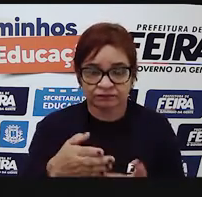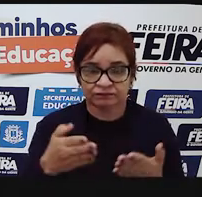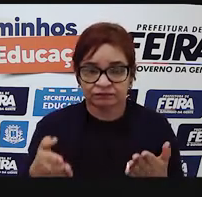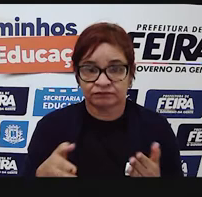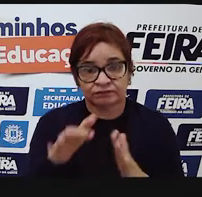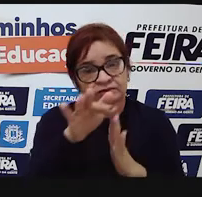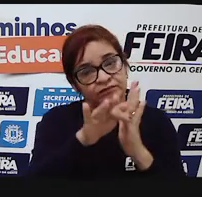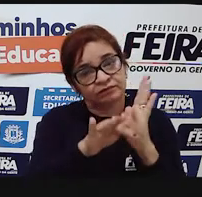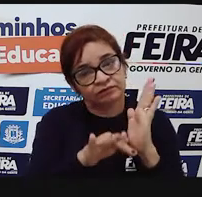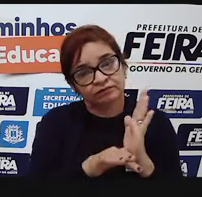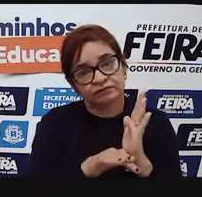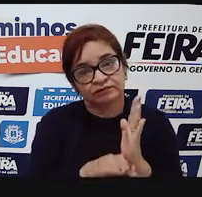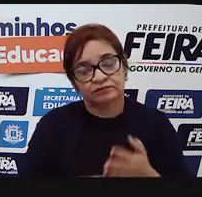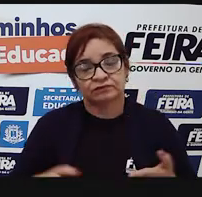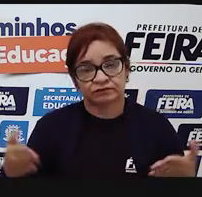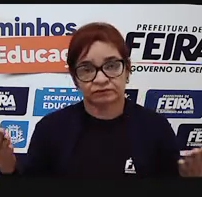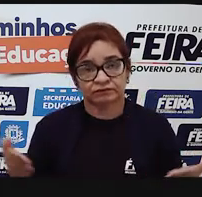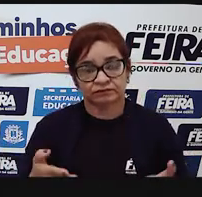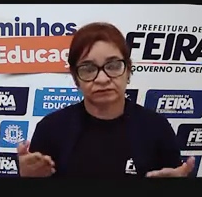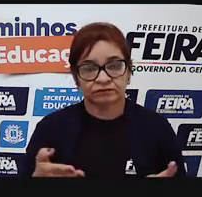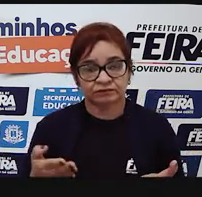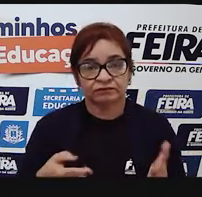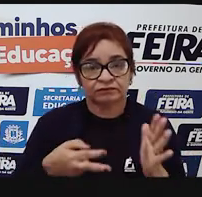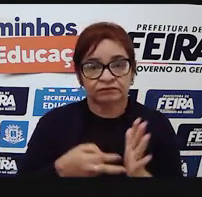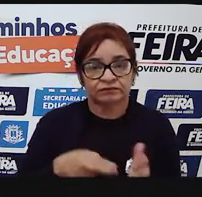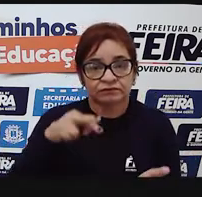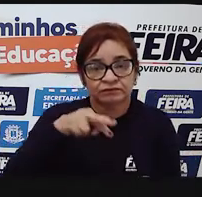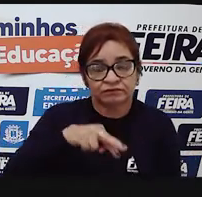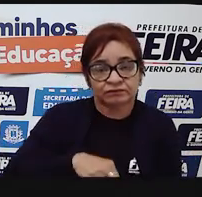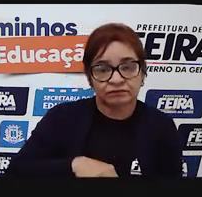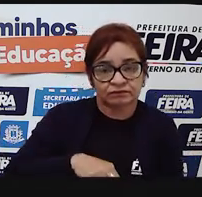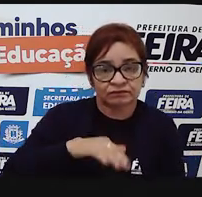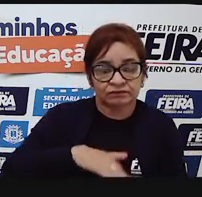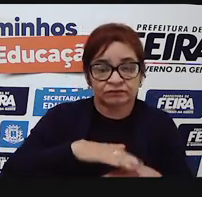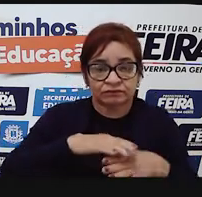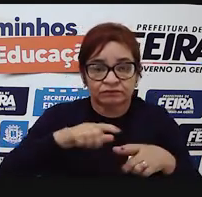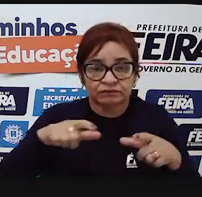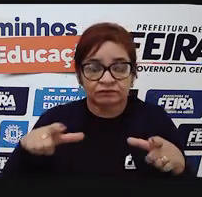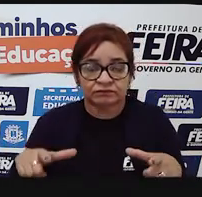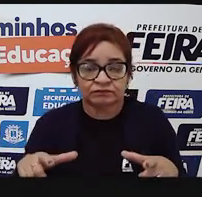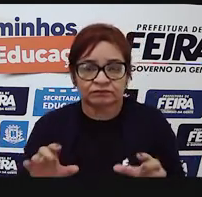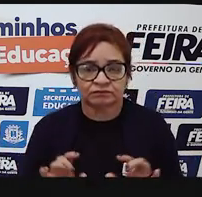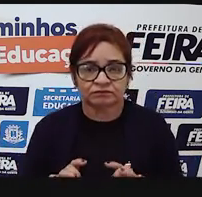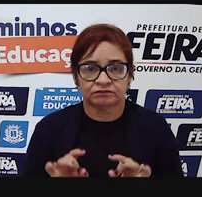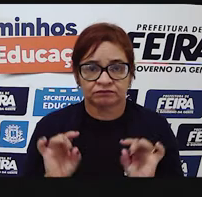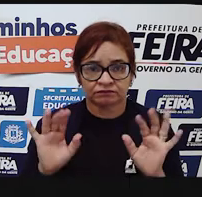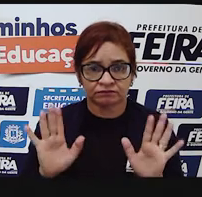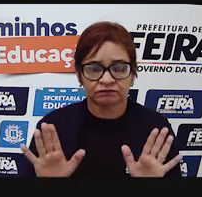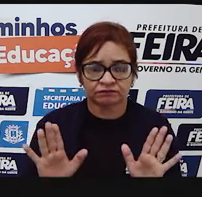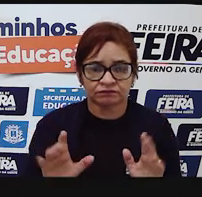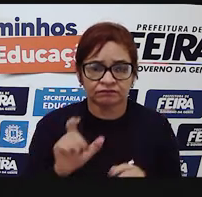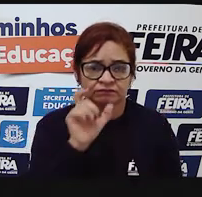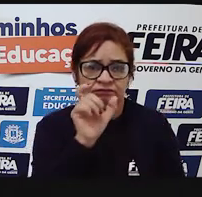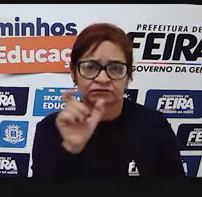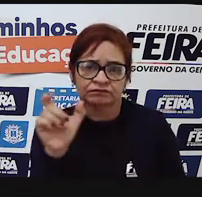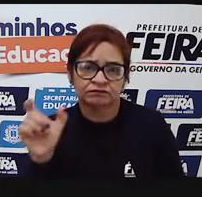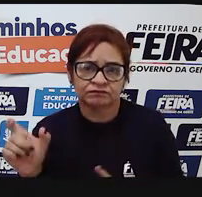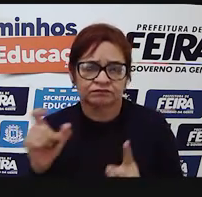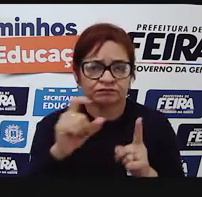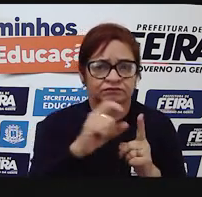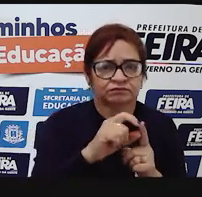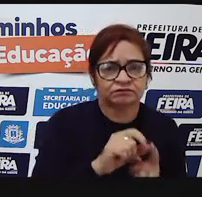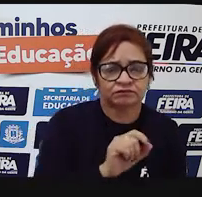texto, ele hoje tem um significado mais amplo. Não é simplesmente palavras escritas,